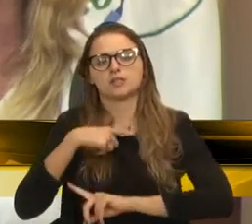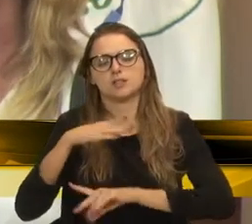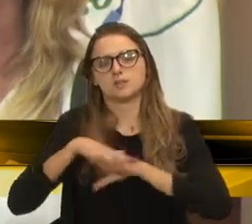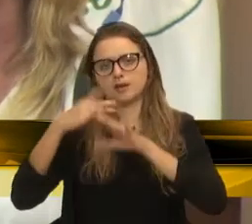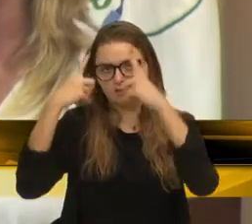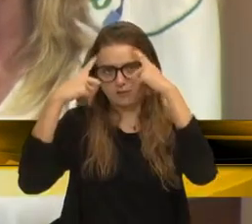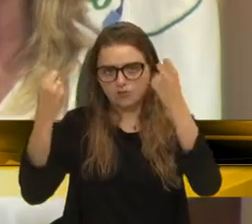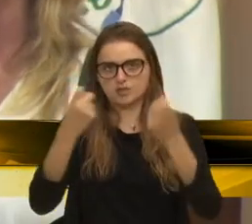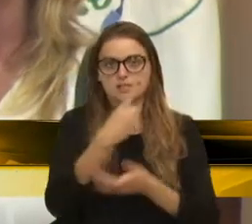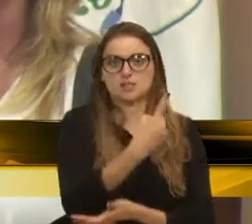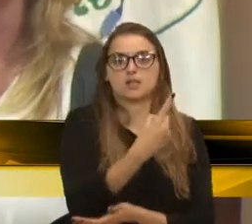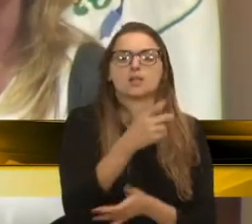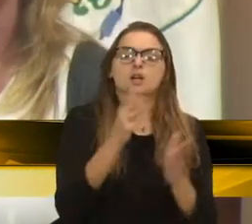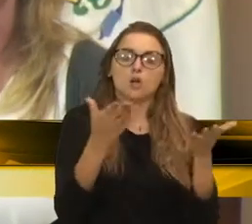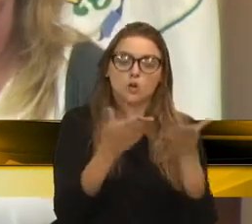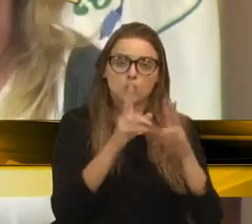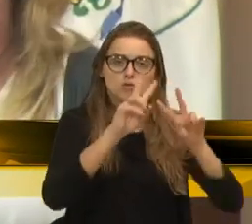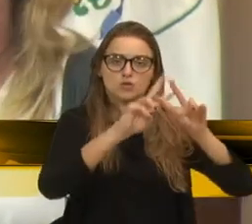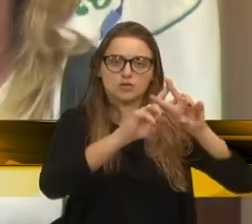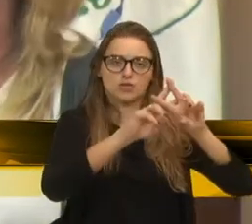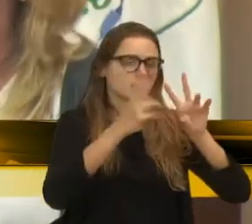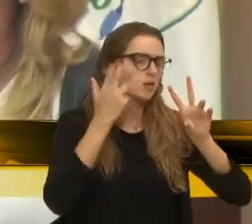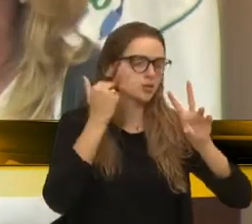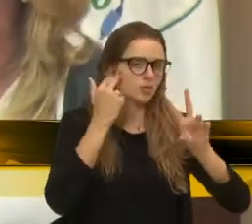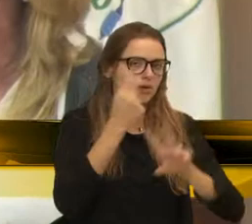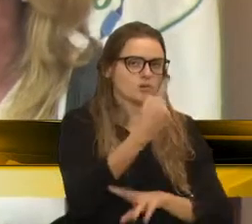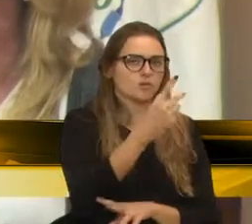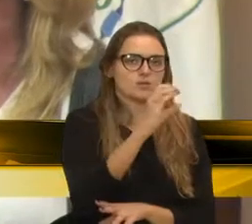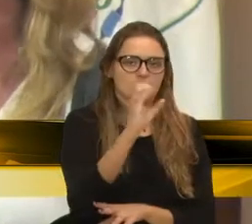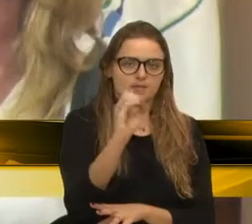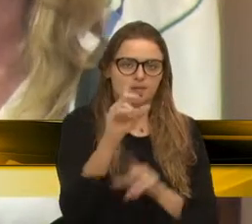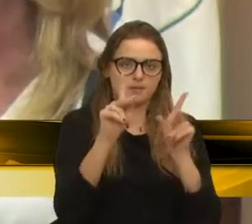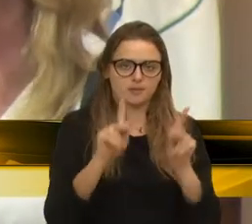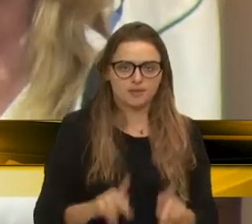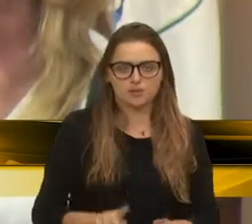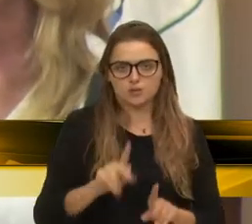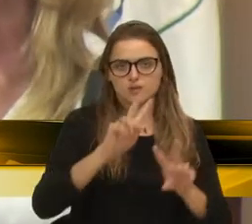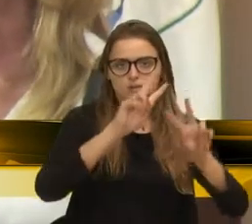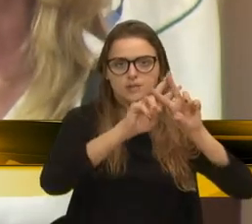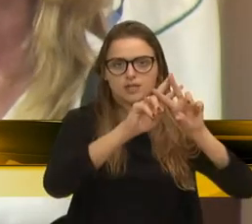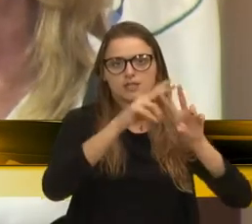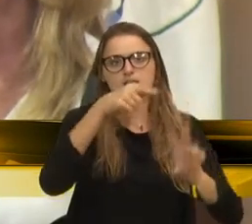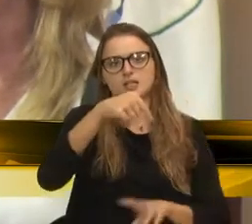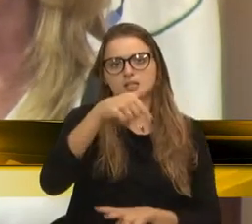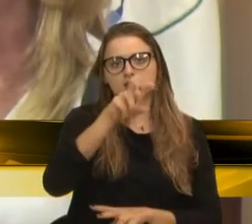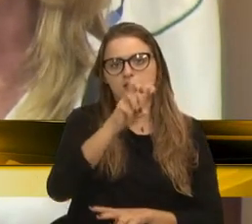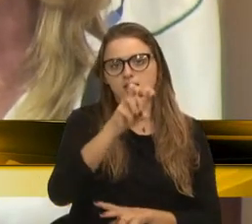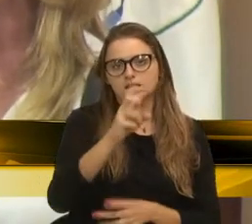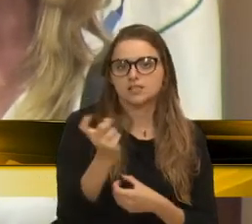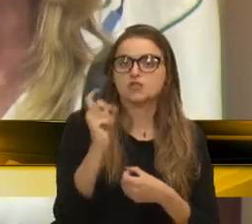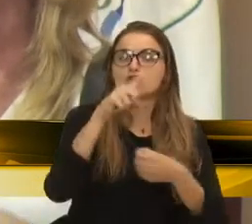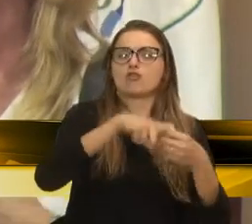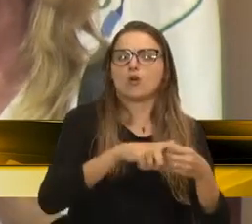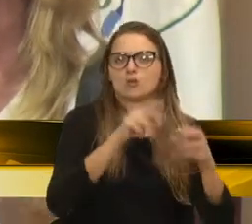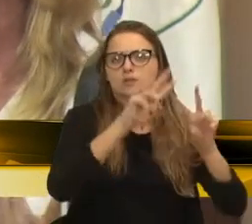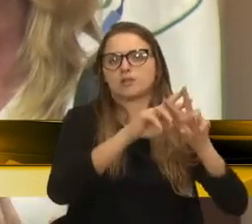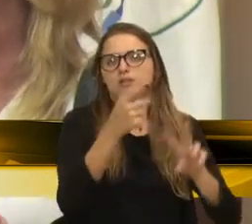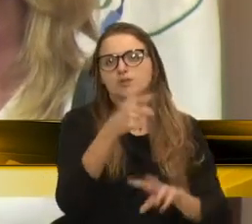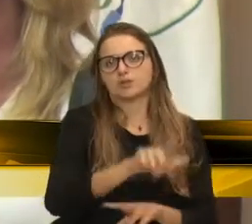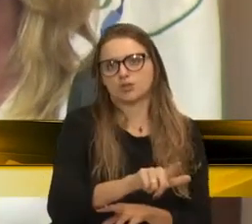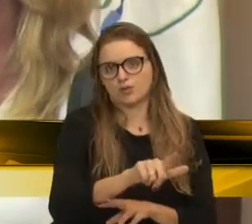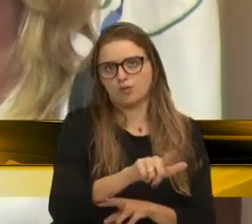no sistema tradicional, a cada 100 presos, 75 reincidem. Então, fica